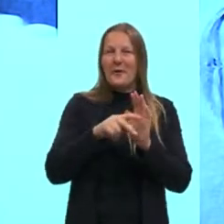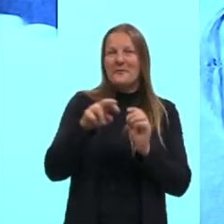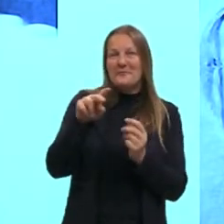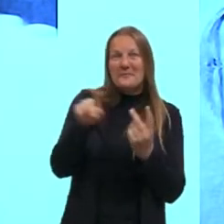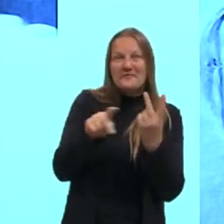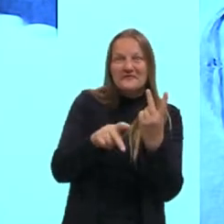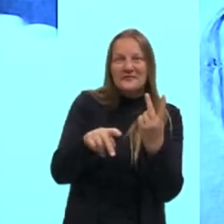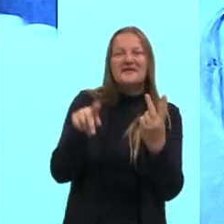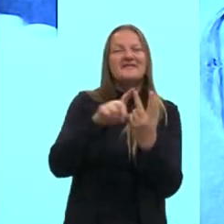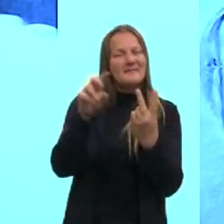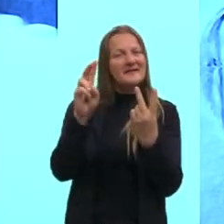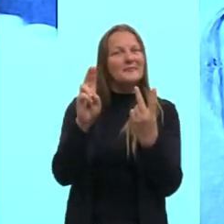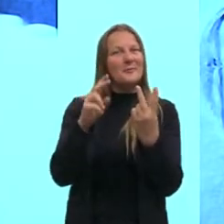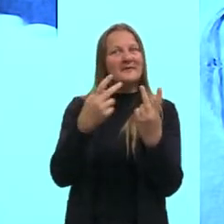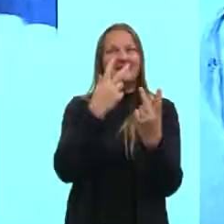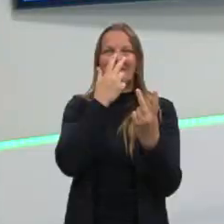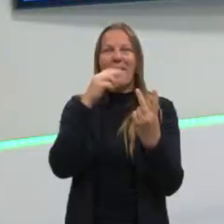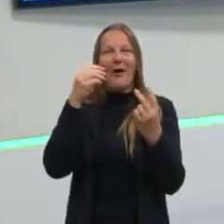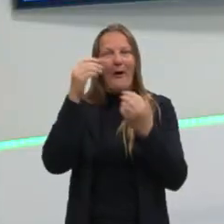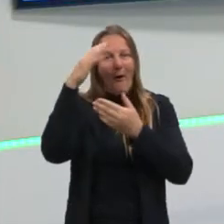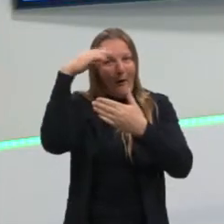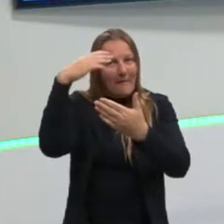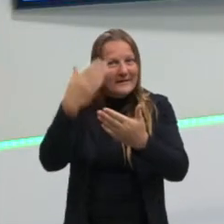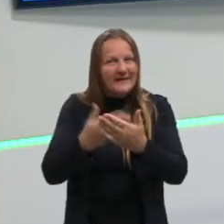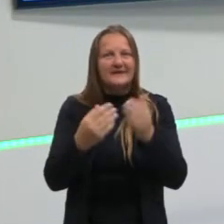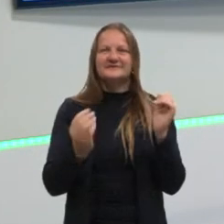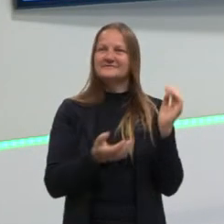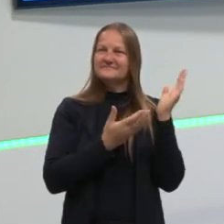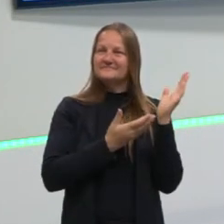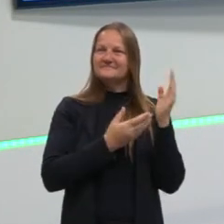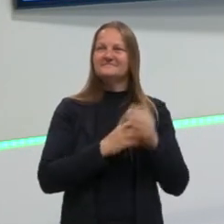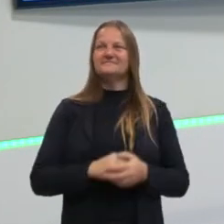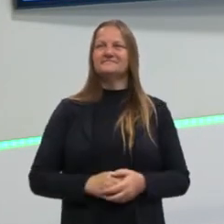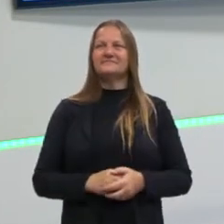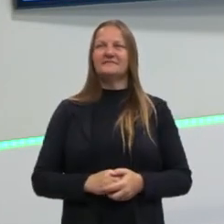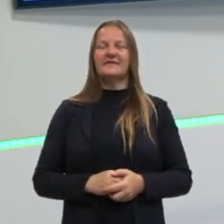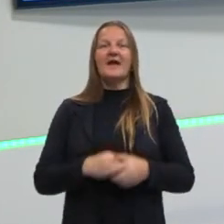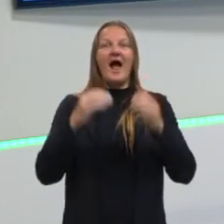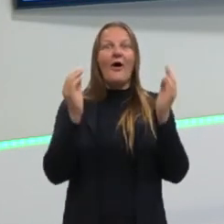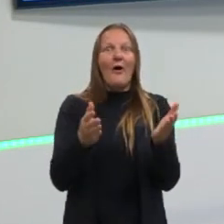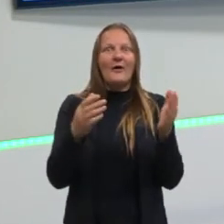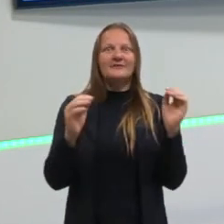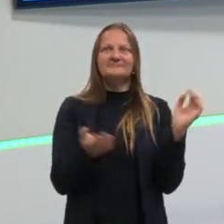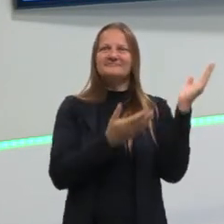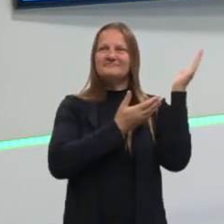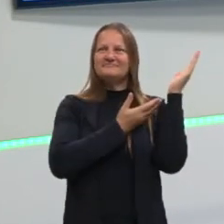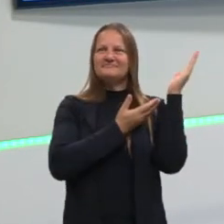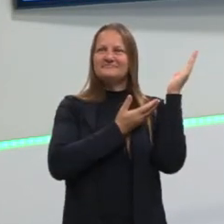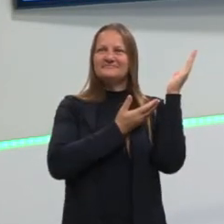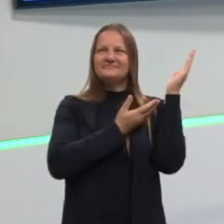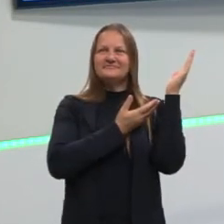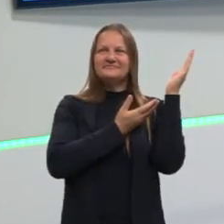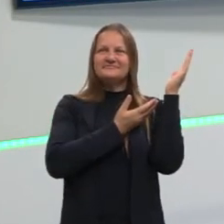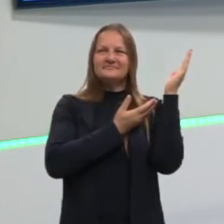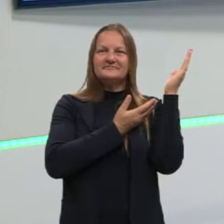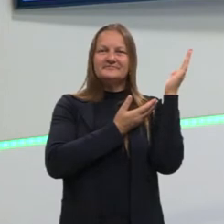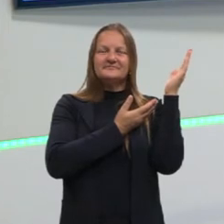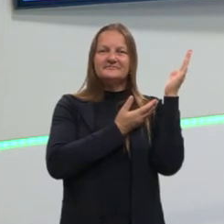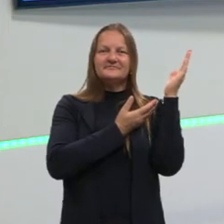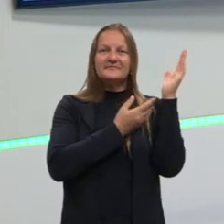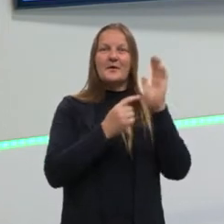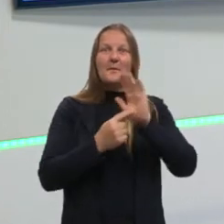Vinícius em função desse autor. E aqui eu trouxe também como indicação para vocês.